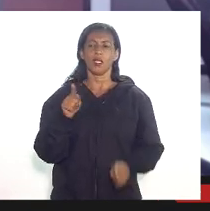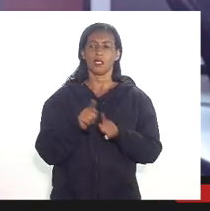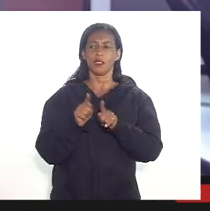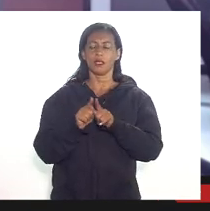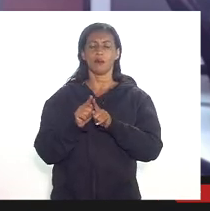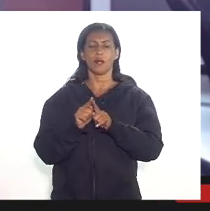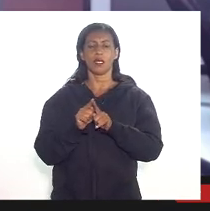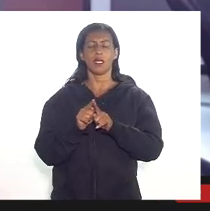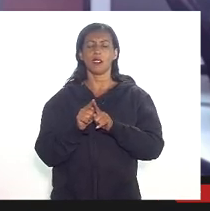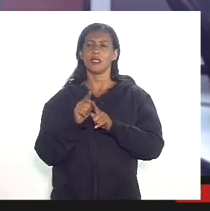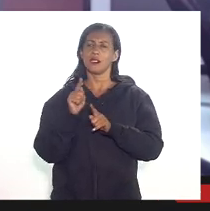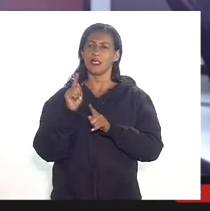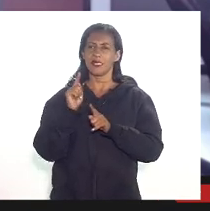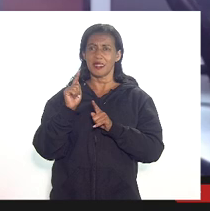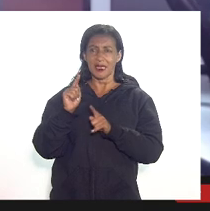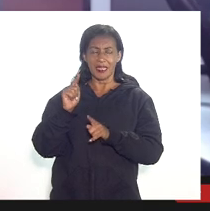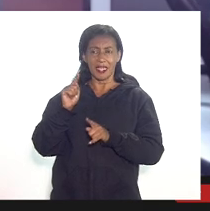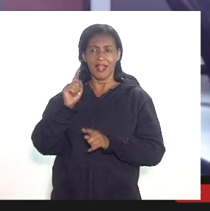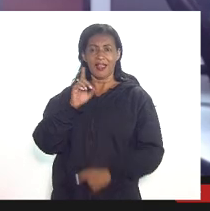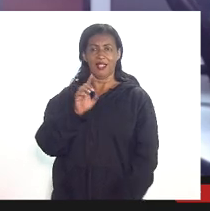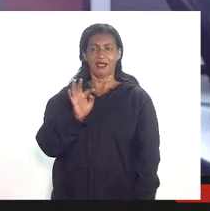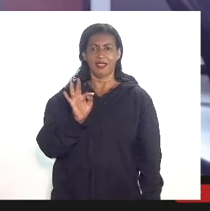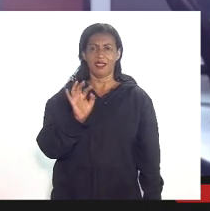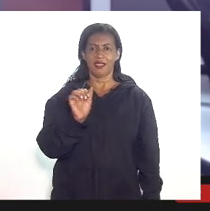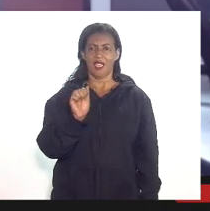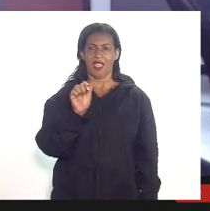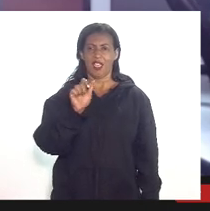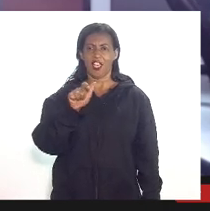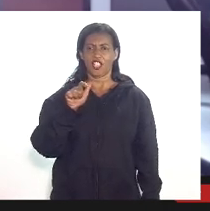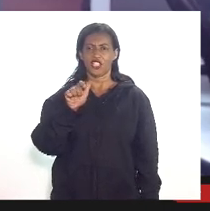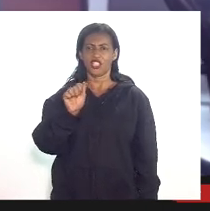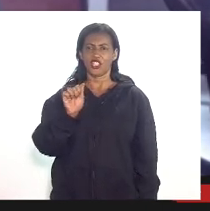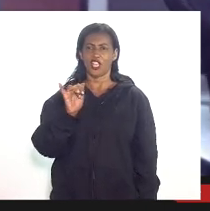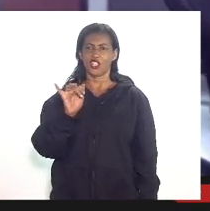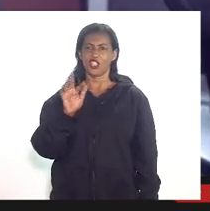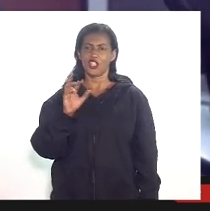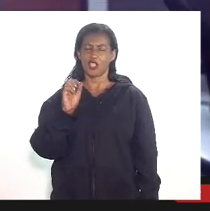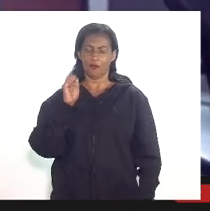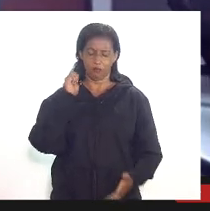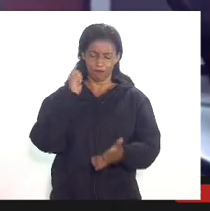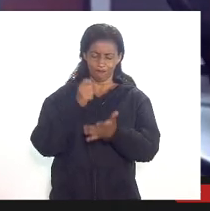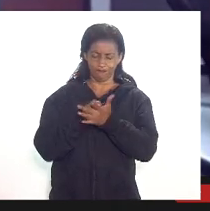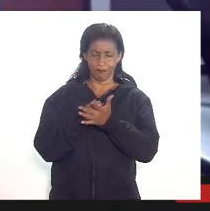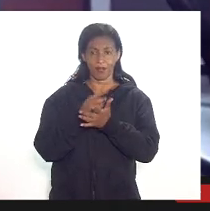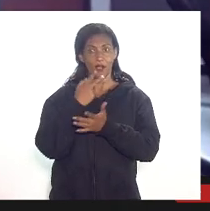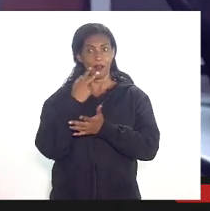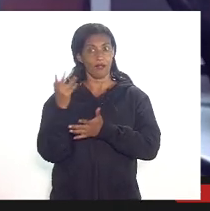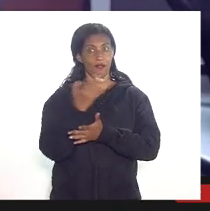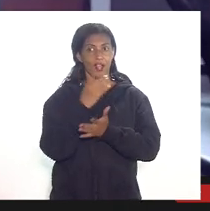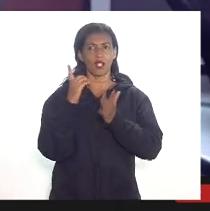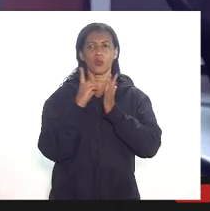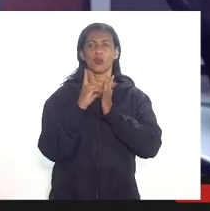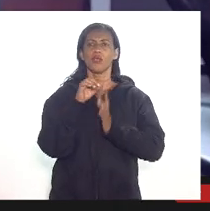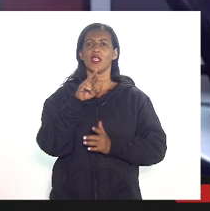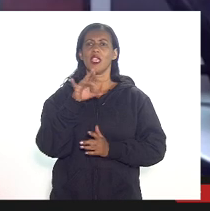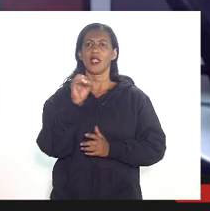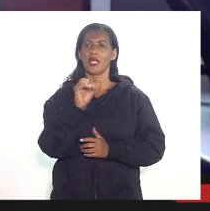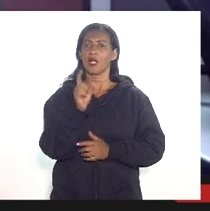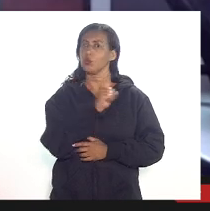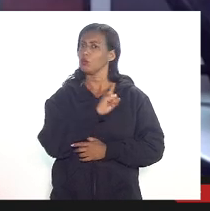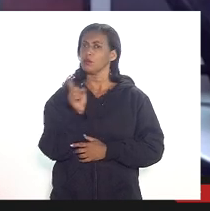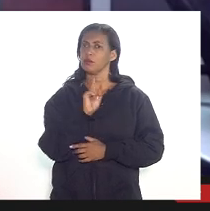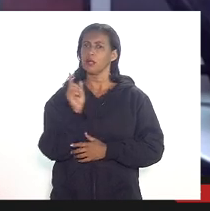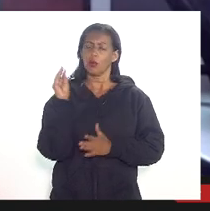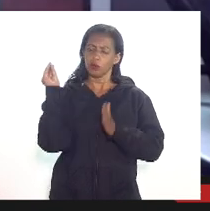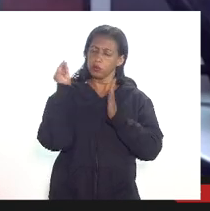gastos. em relação ao decreto, o decreto 2705 de 98 não regulamentou as